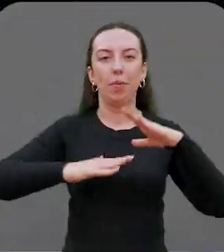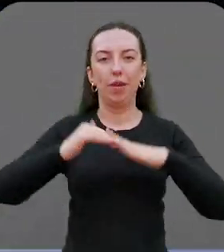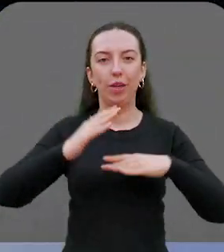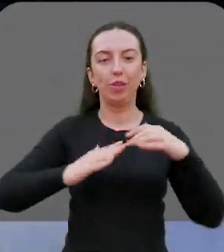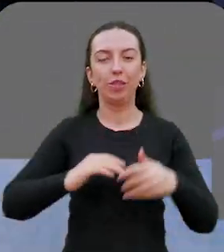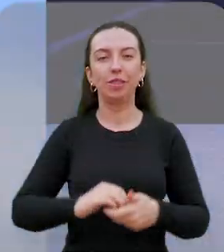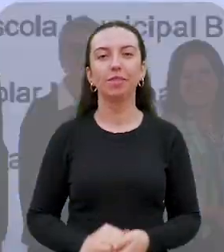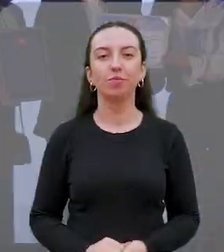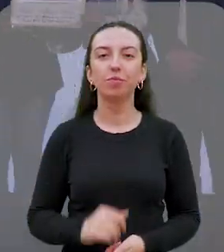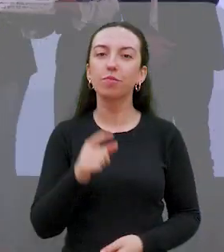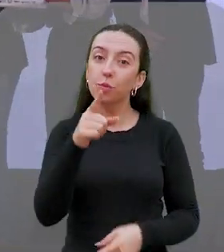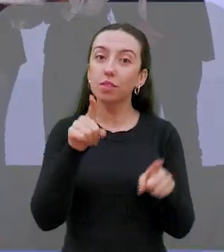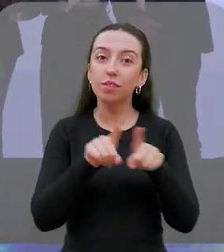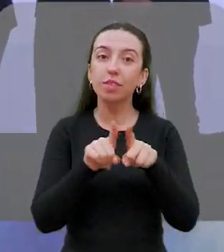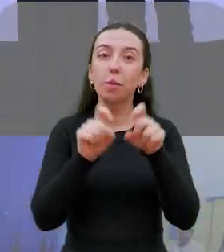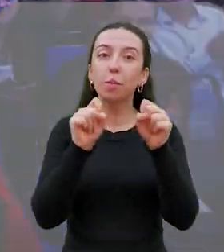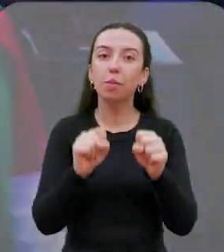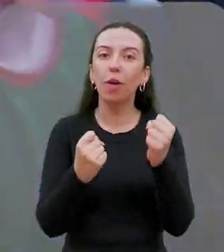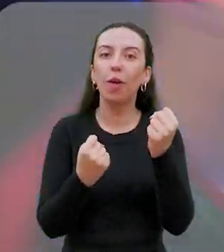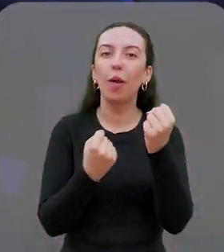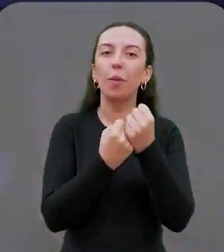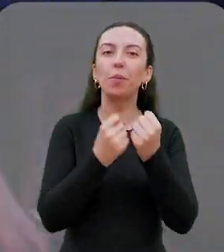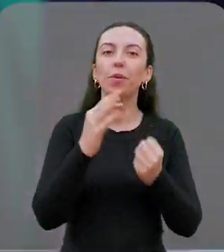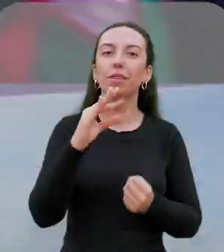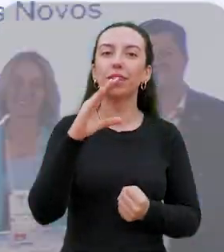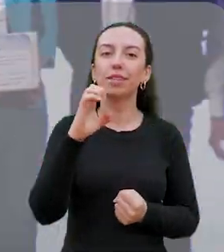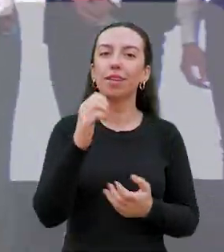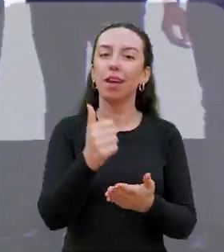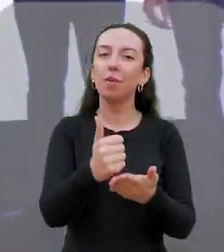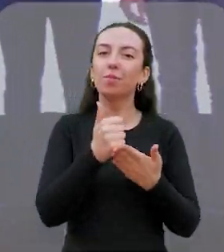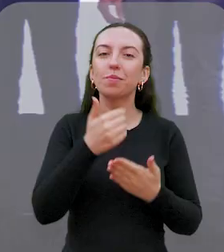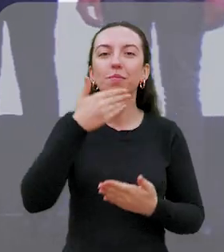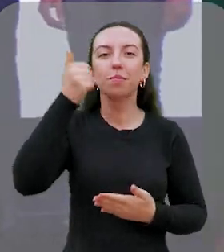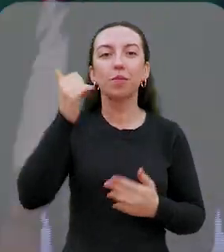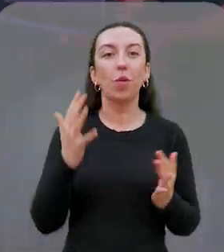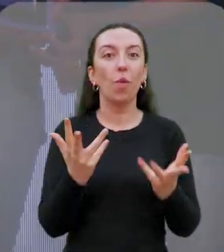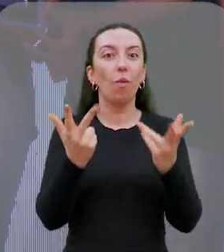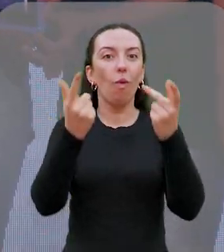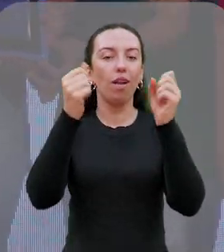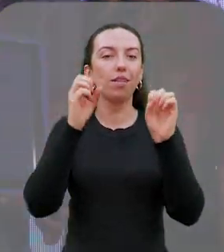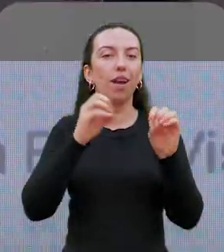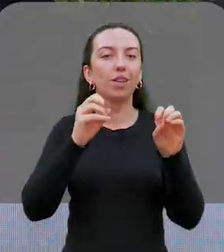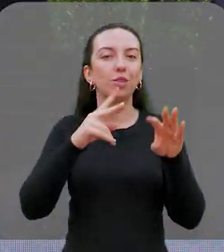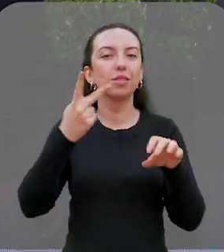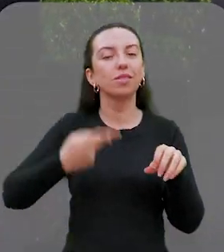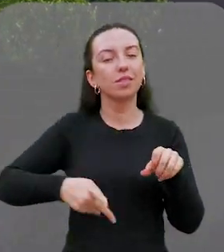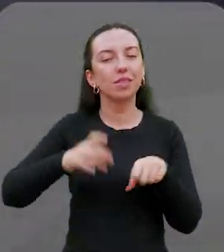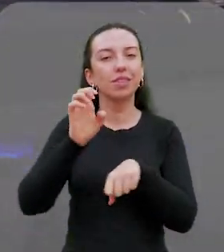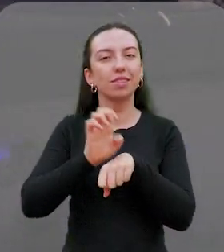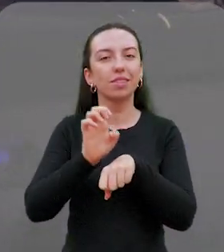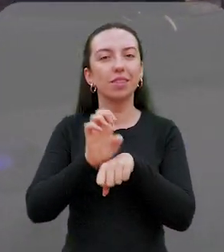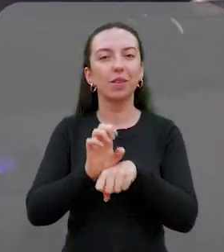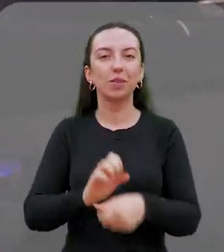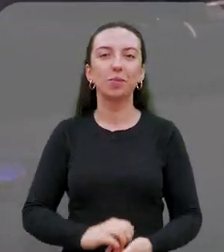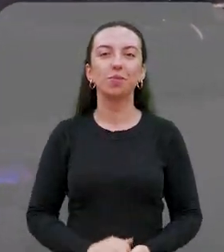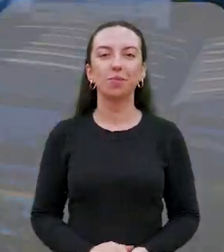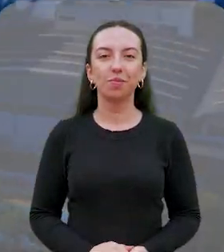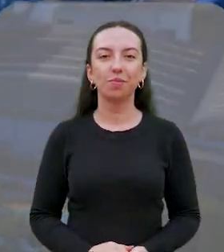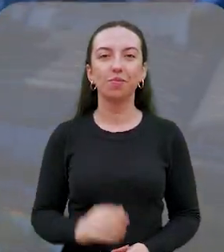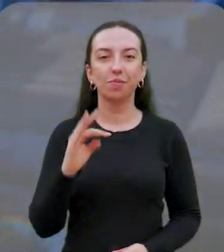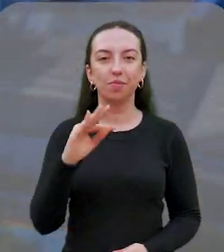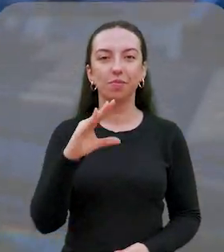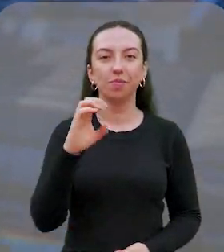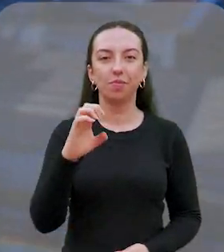práticas. Seja você também um parceiro do TCE e ajude a melhorar a qualidade do ensino em nosso Estado.